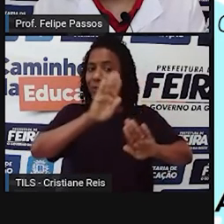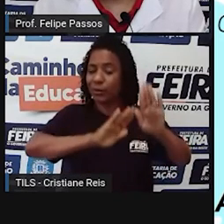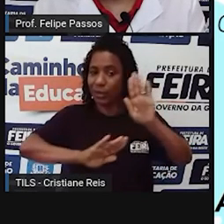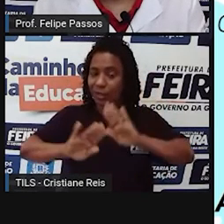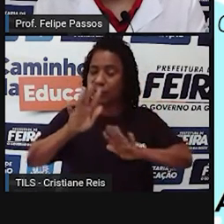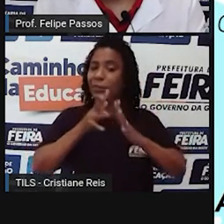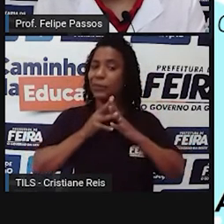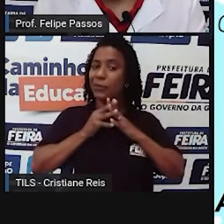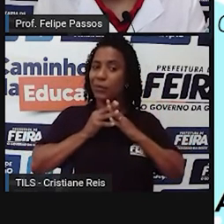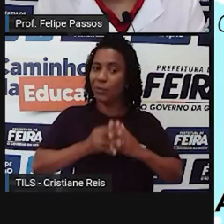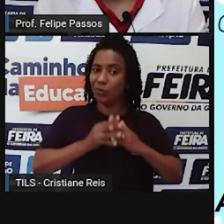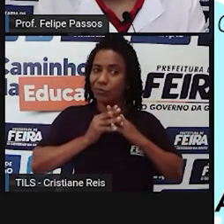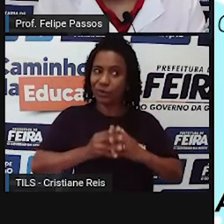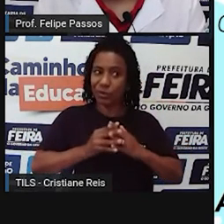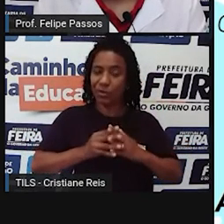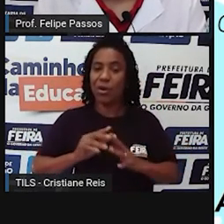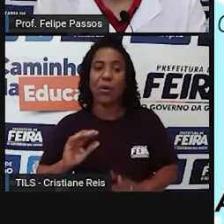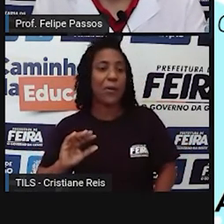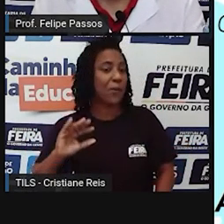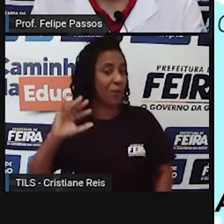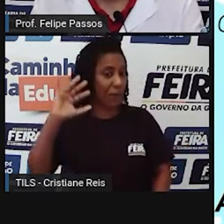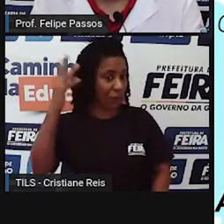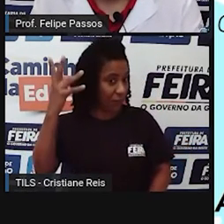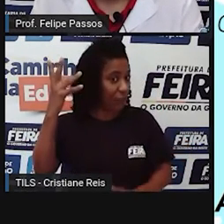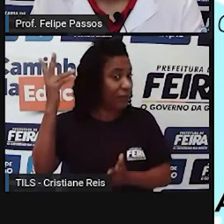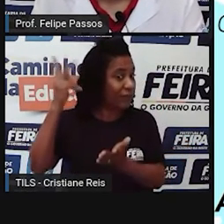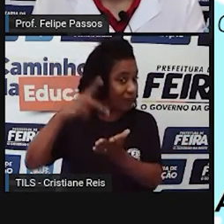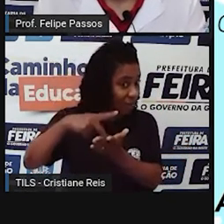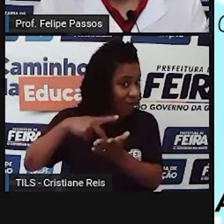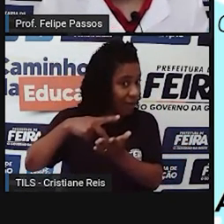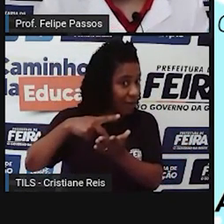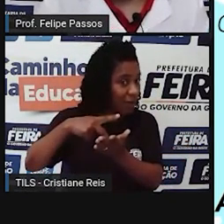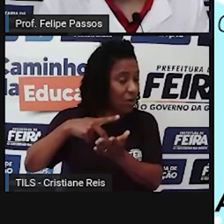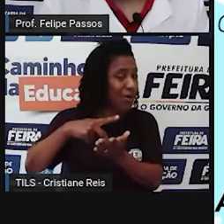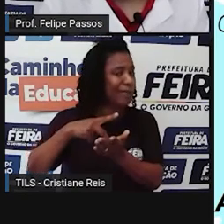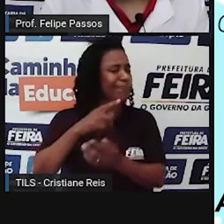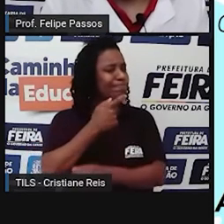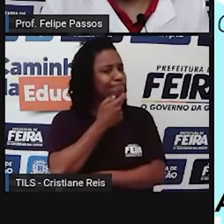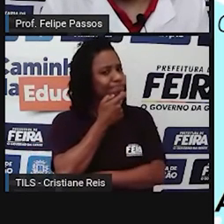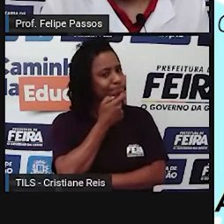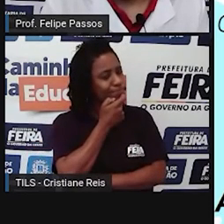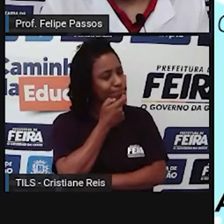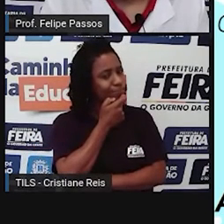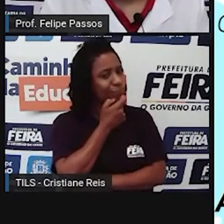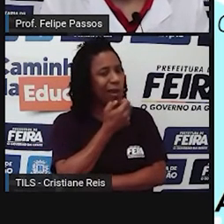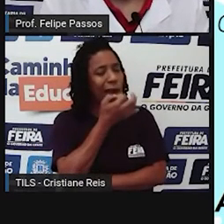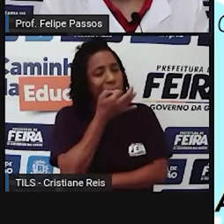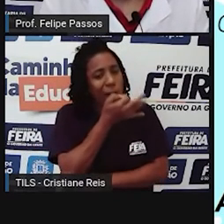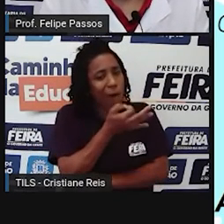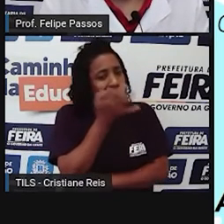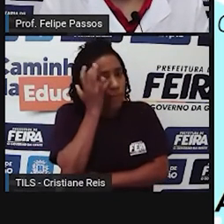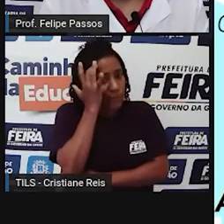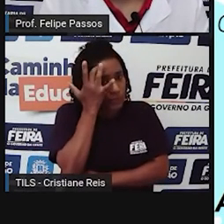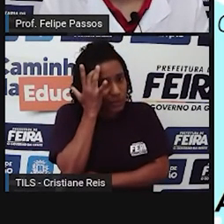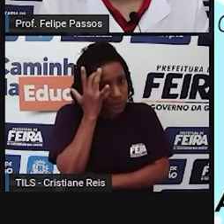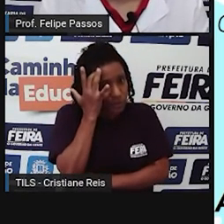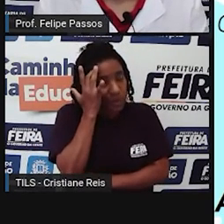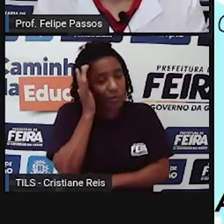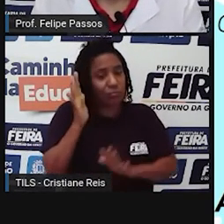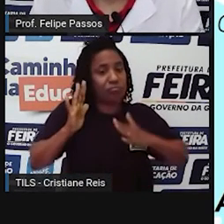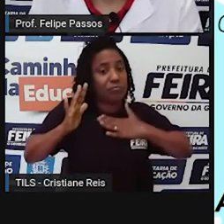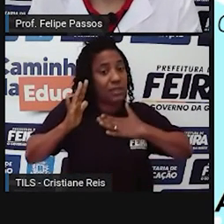não confunda o que é fato do que é mentira. O que é a sua opinião sobre um tema